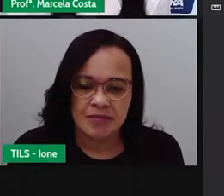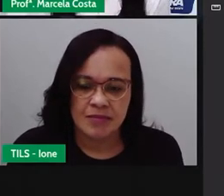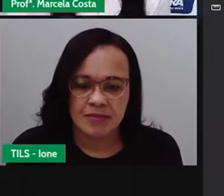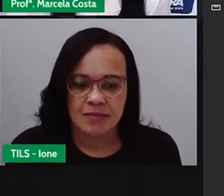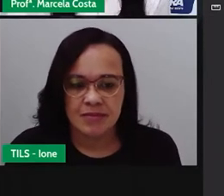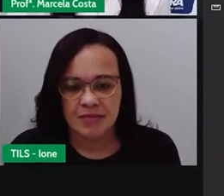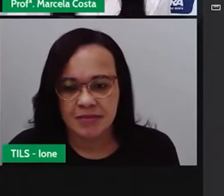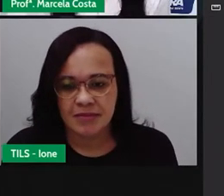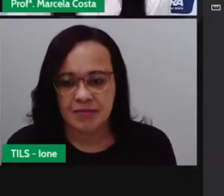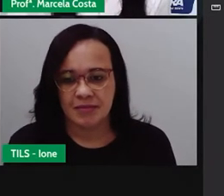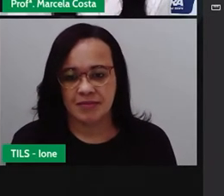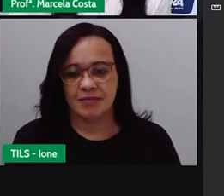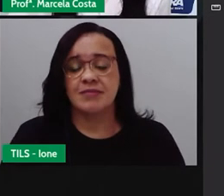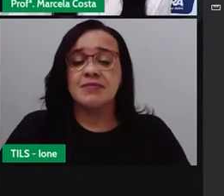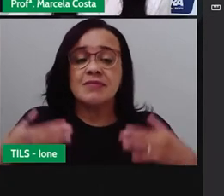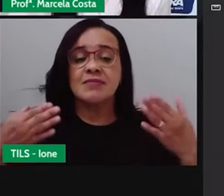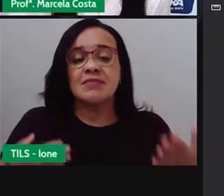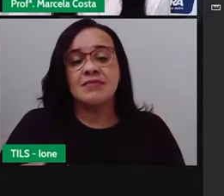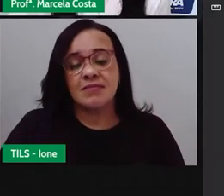Então, aqui, ó,